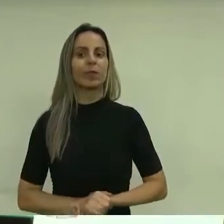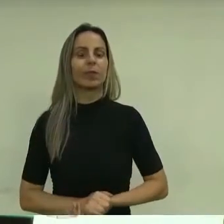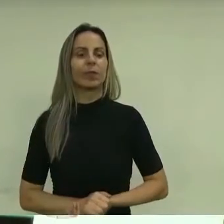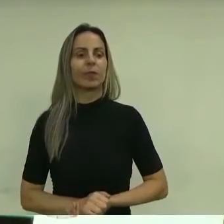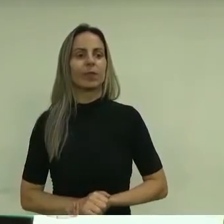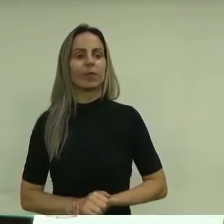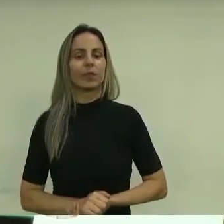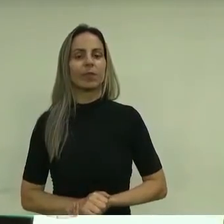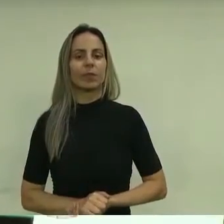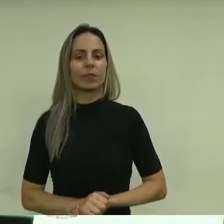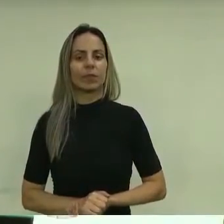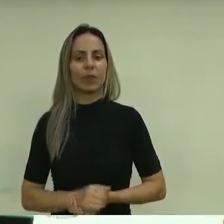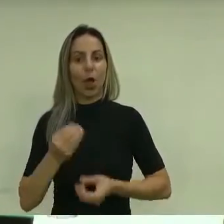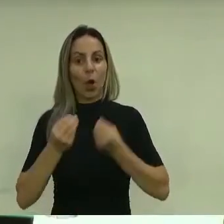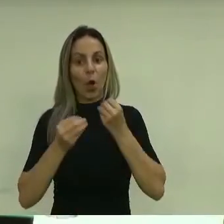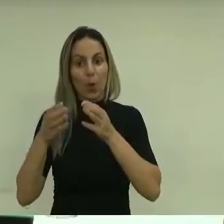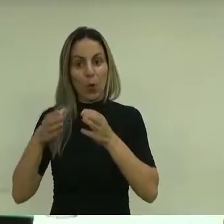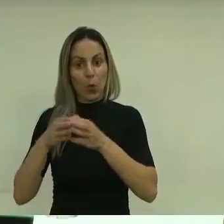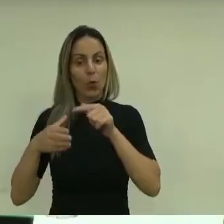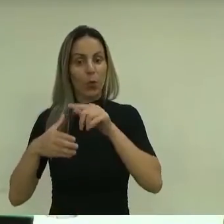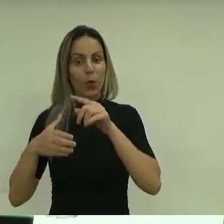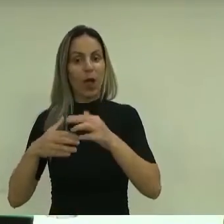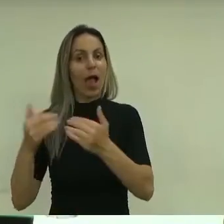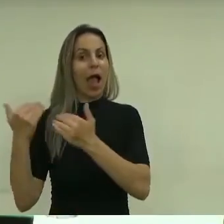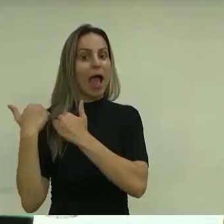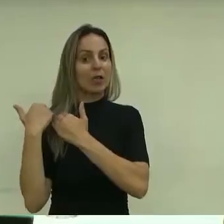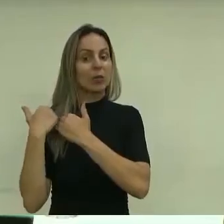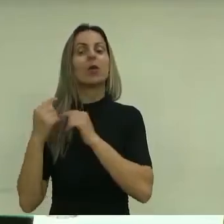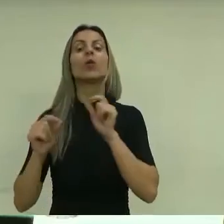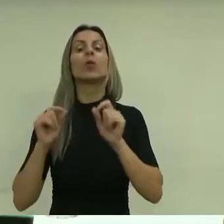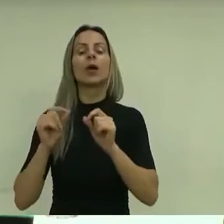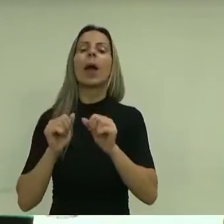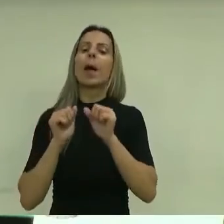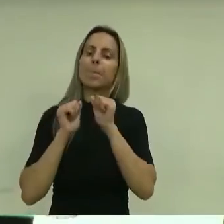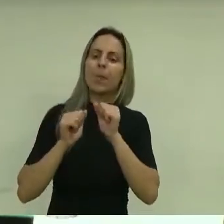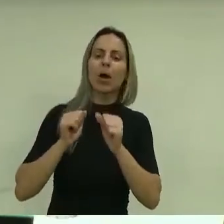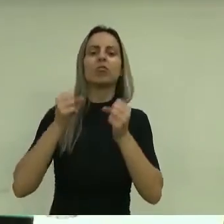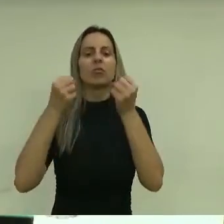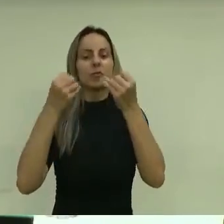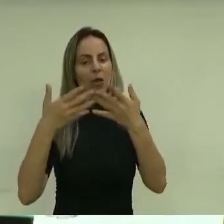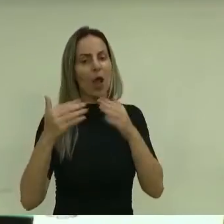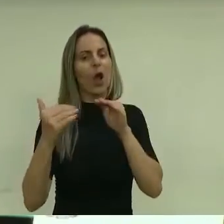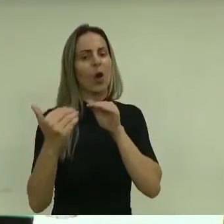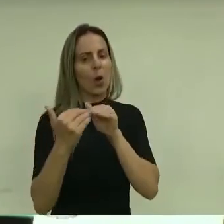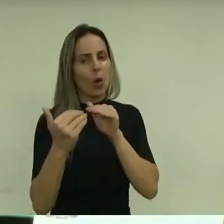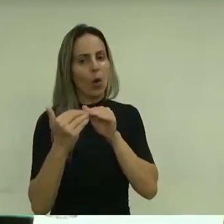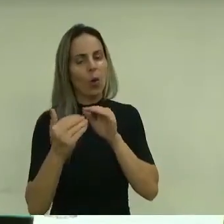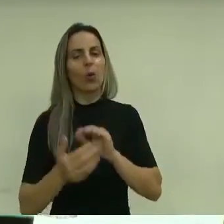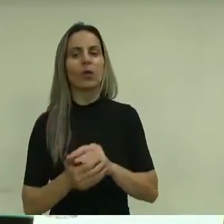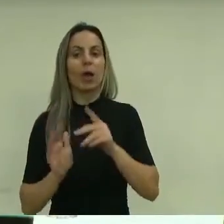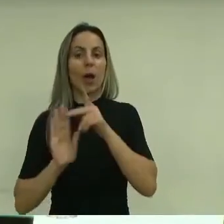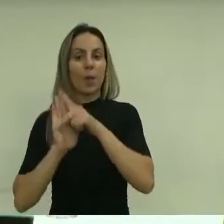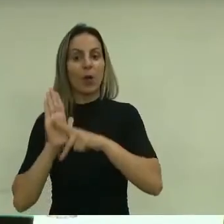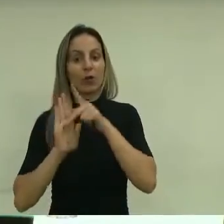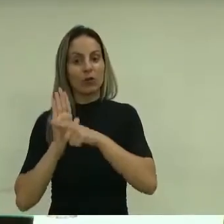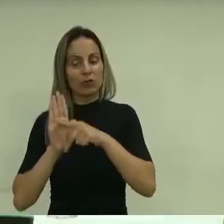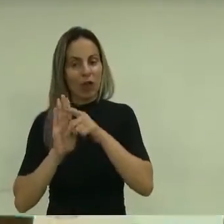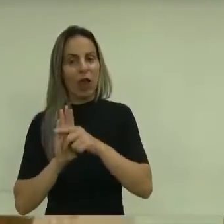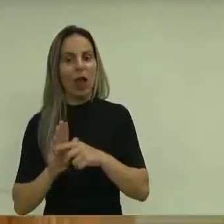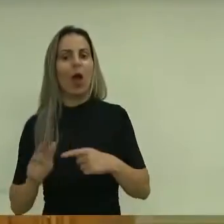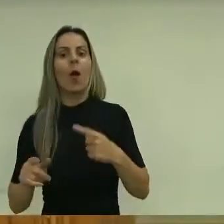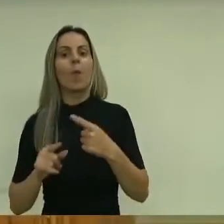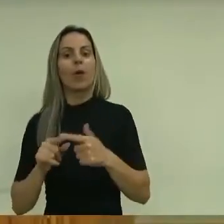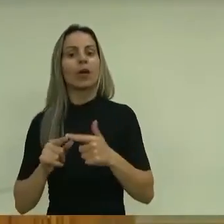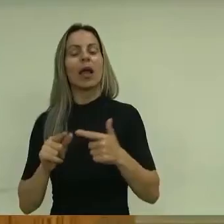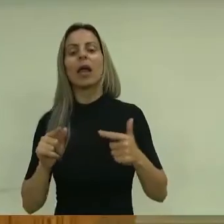O membro de uma comissão, ele pode dar o parecer favorável ao projeto, porque ele não